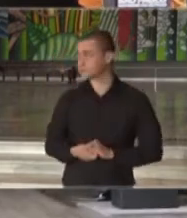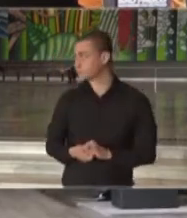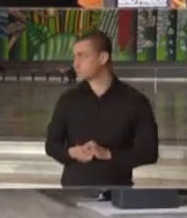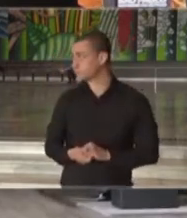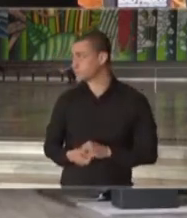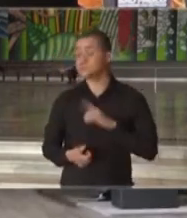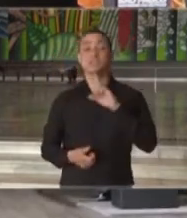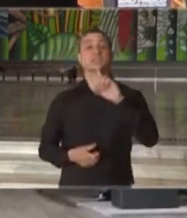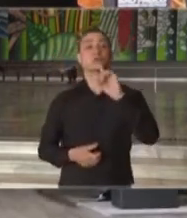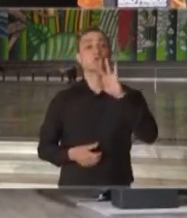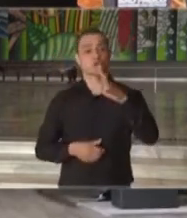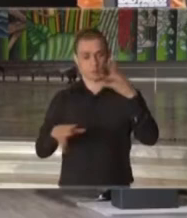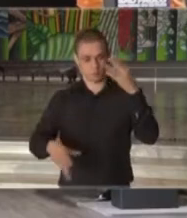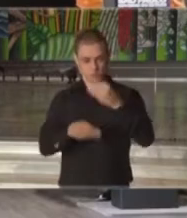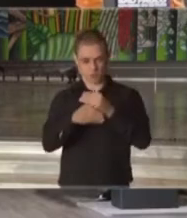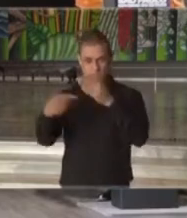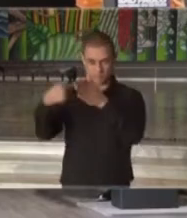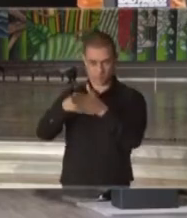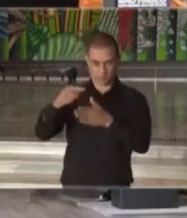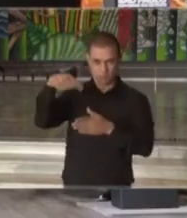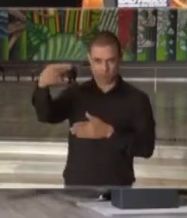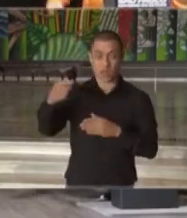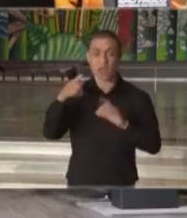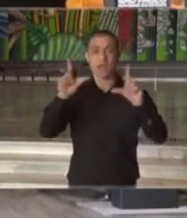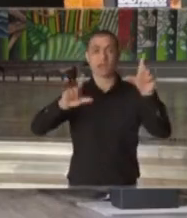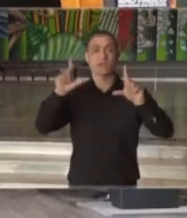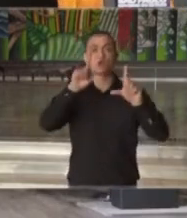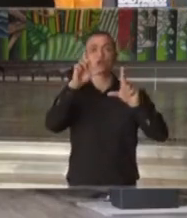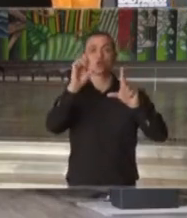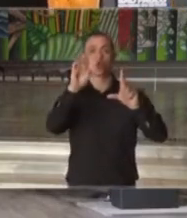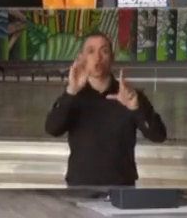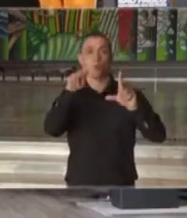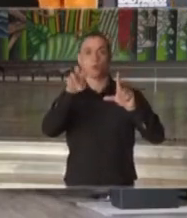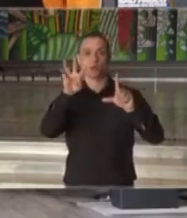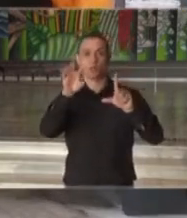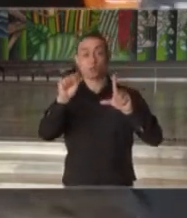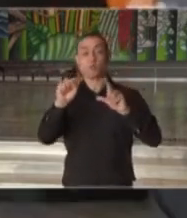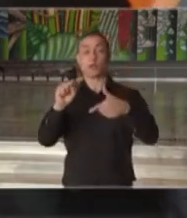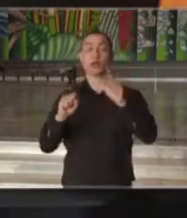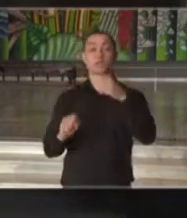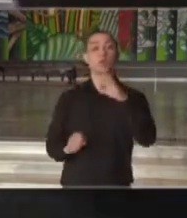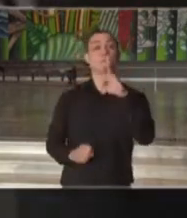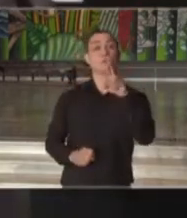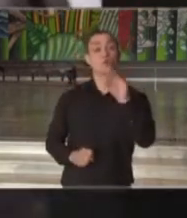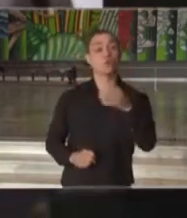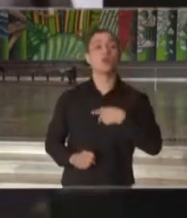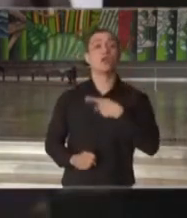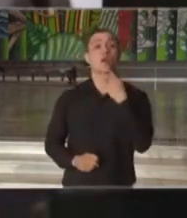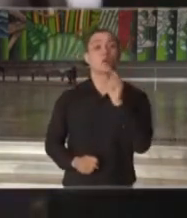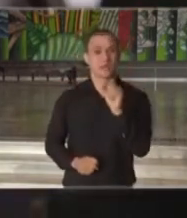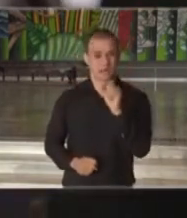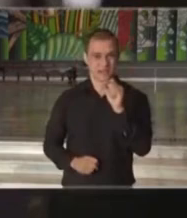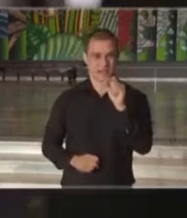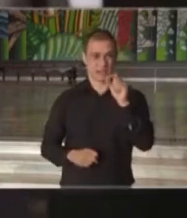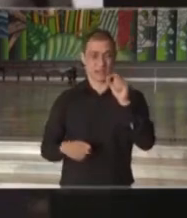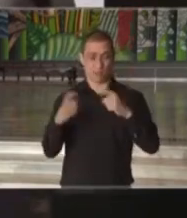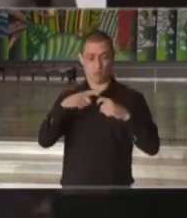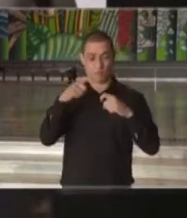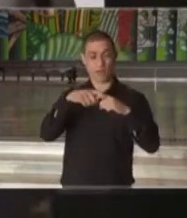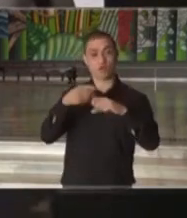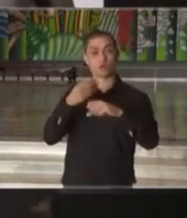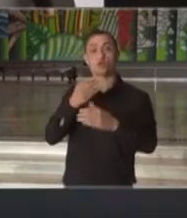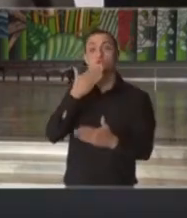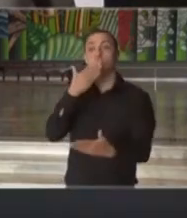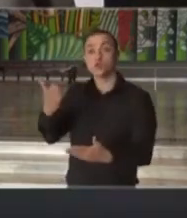complementar, antes da próxima pergunta, que virá da Globo News, Bruno, eu como governador do Estado, fiz o que a recomendação médica